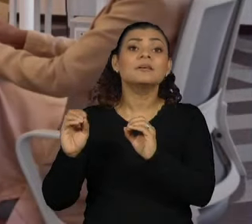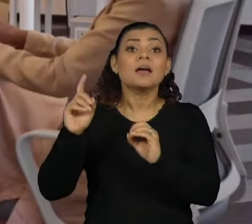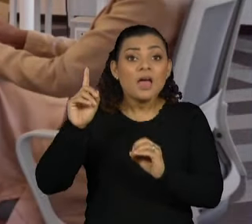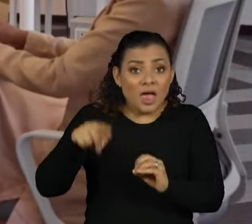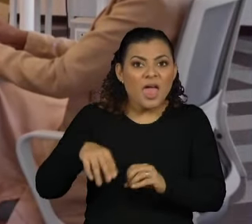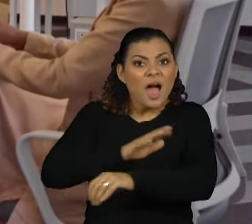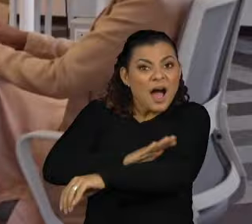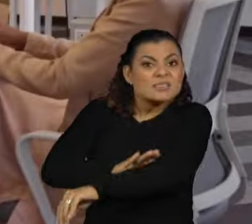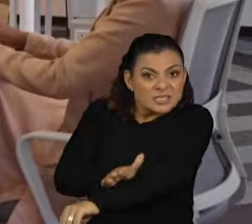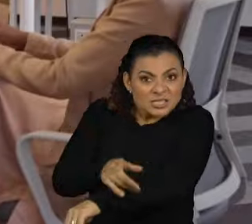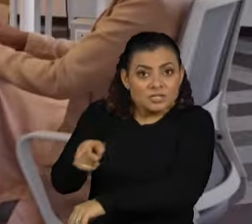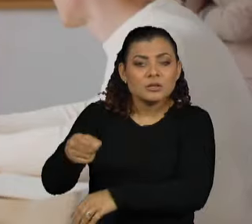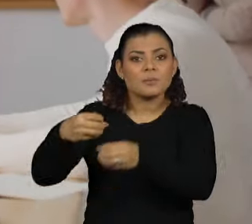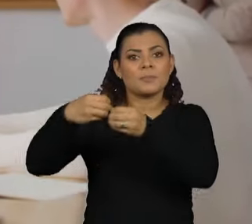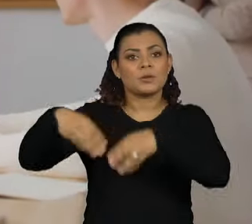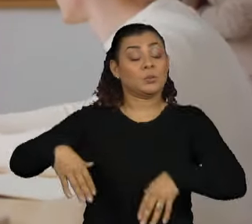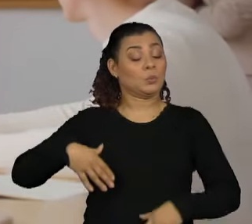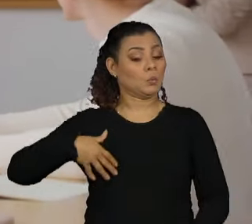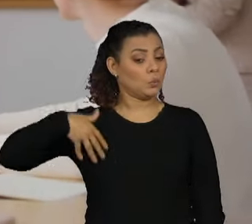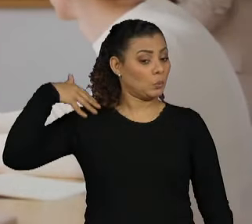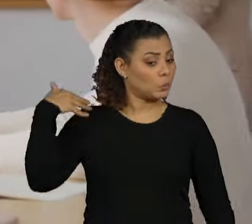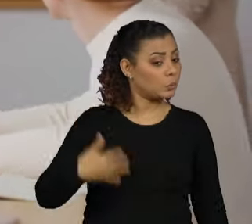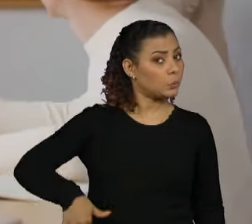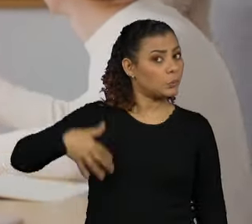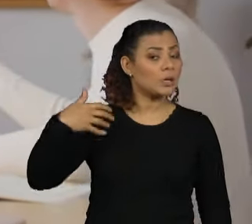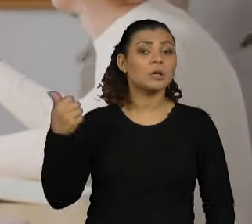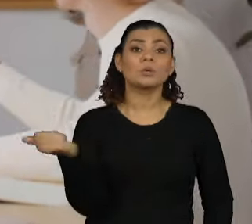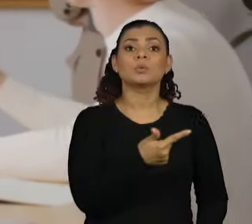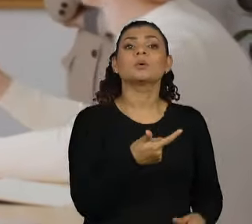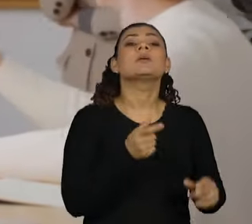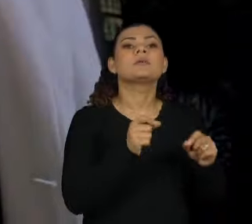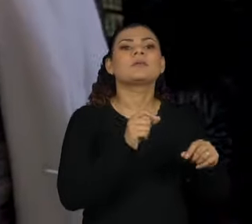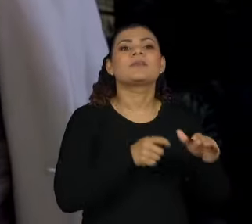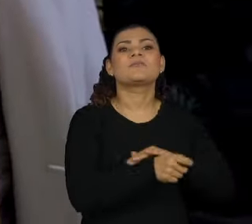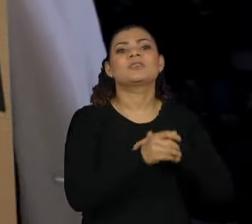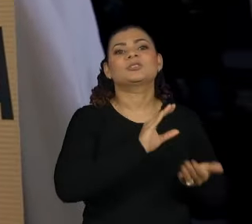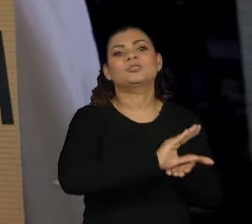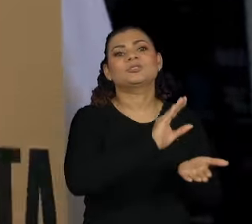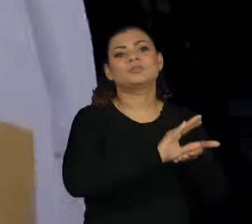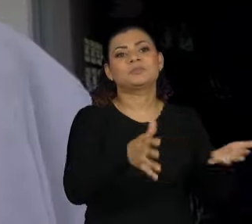racista, o prejuízo pode ser muito maior do que ela investir em diversidade.